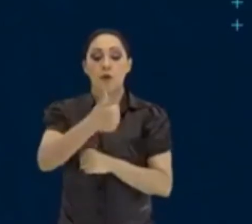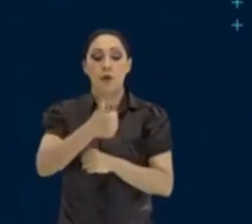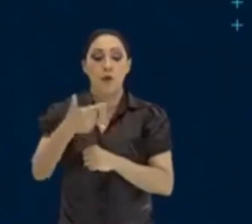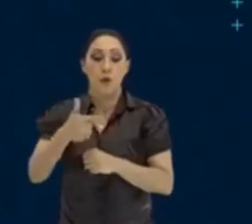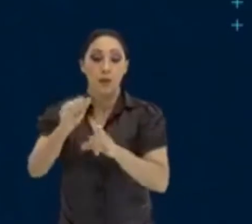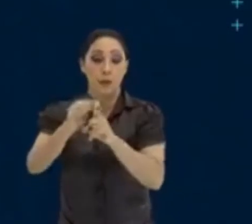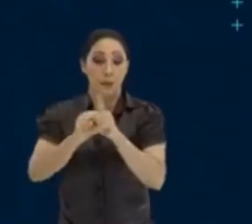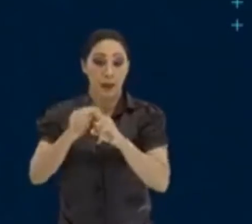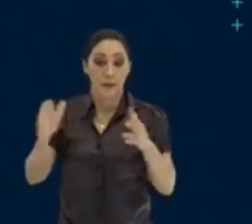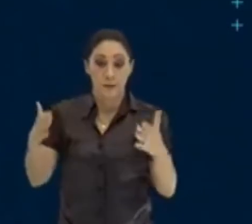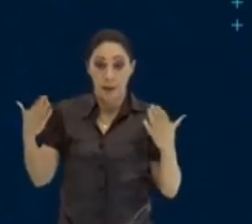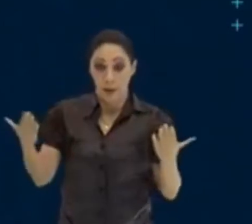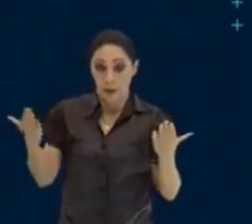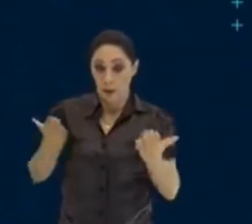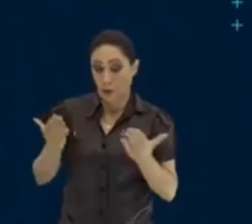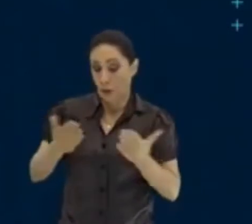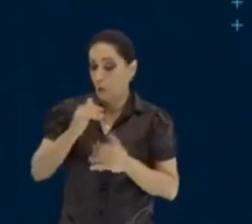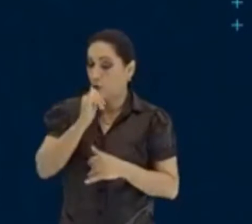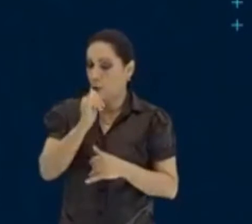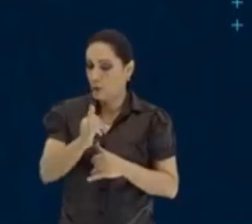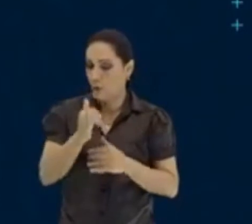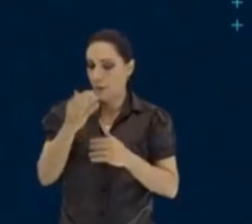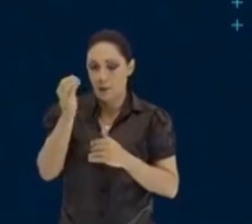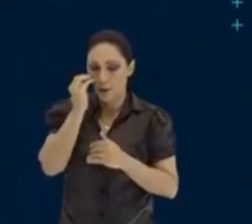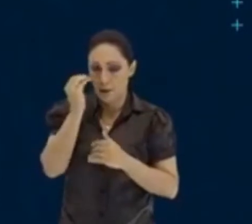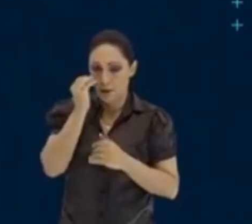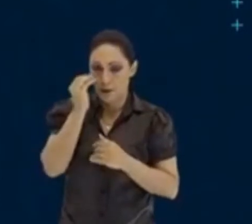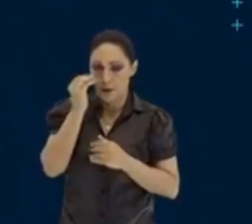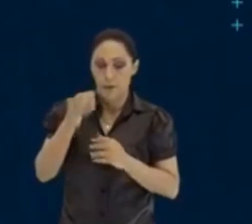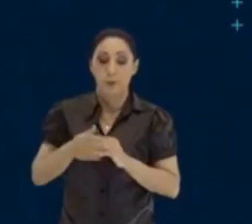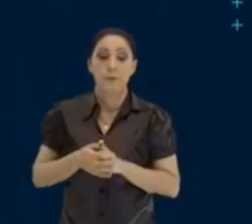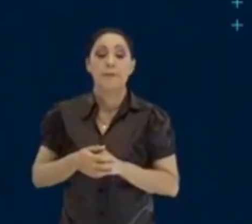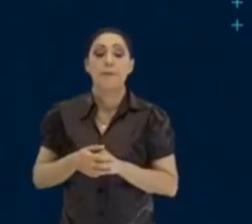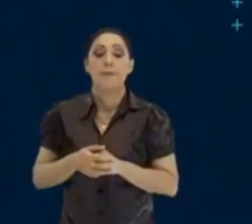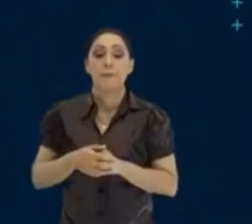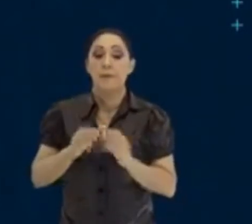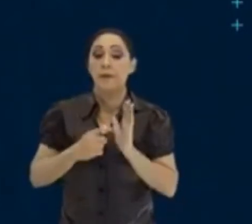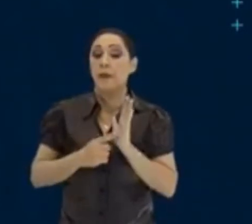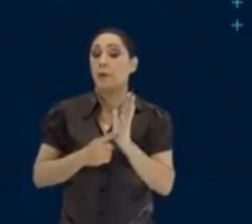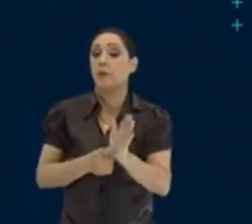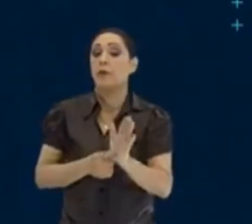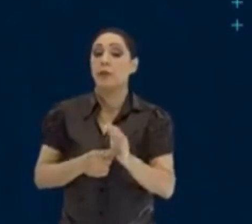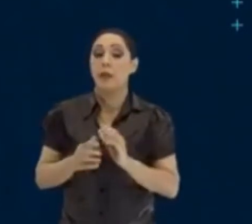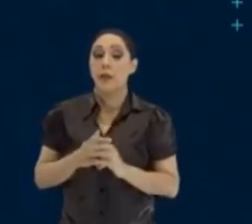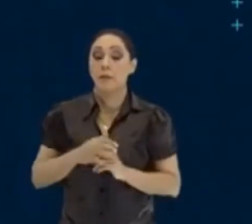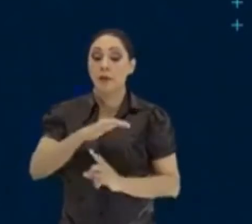pessoal, agora eu quero falar contigo uma coisa. Presta atenção. Agora eu quero te mostrar uma situação.